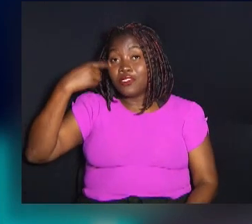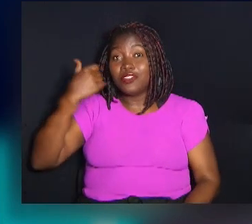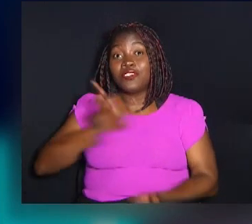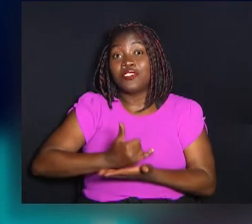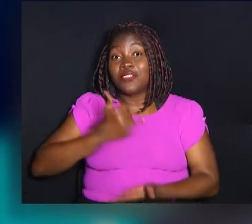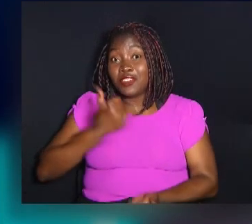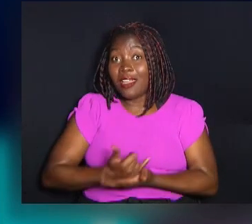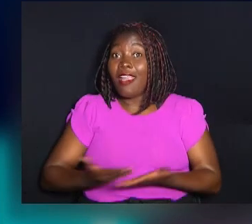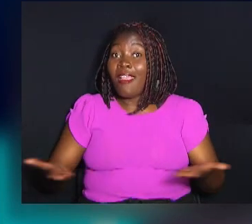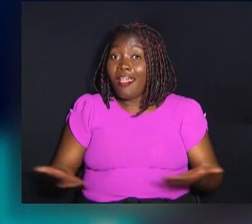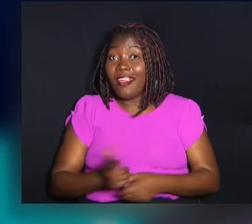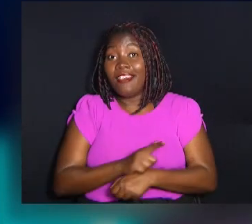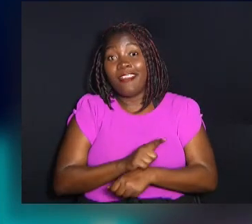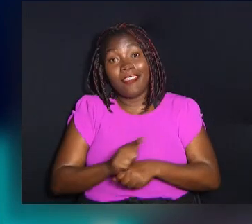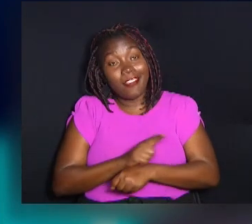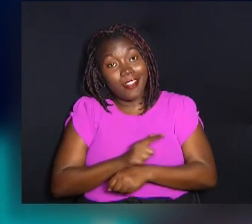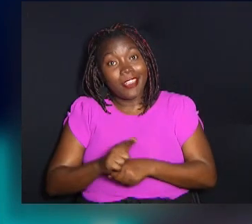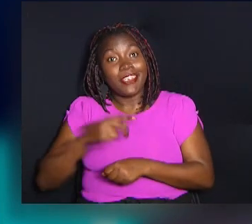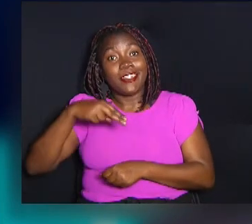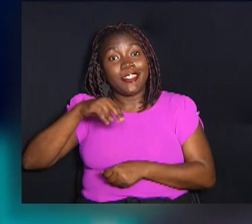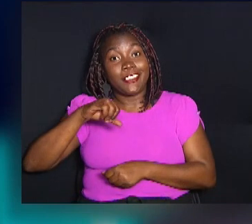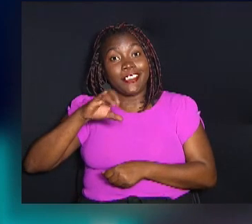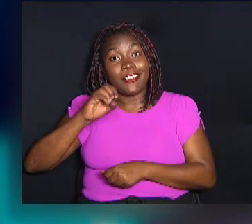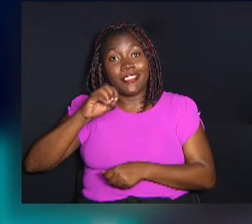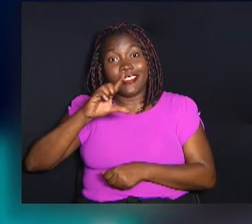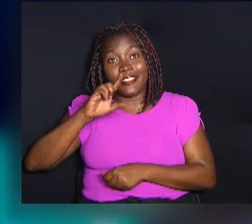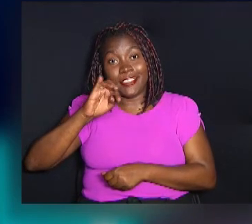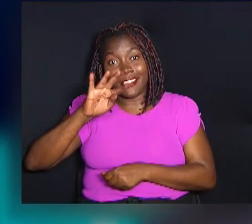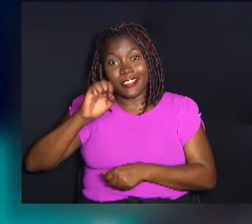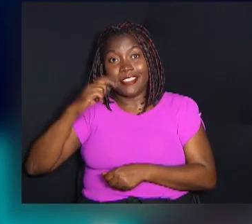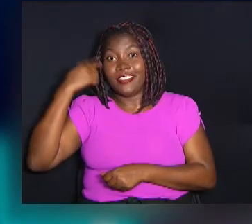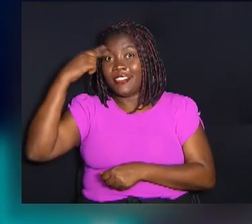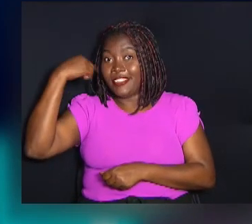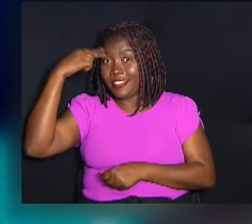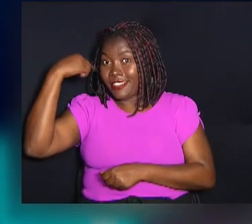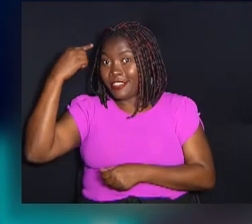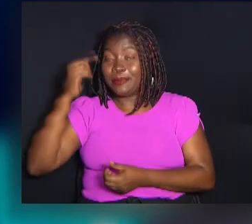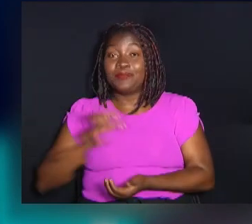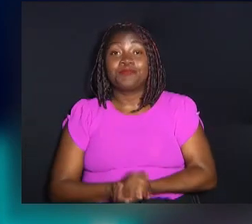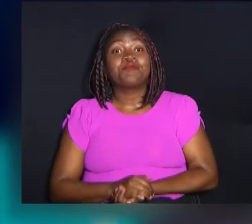no Direito Tributário. Atualmente é gerente jurídica na Nicoletti Advogados. Obrigado.